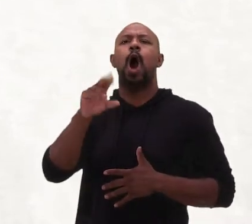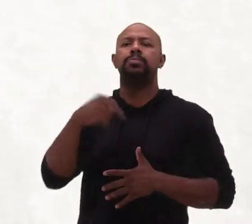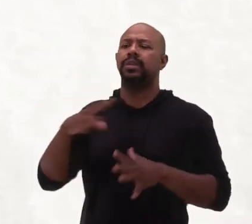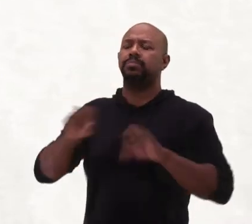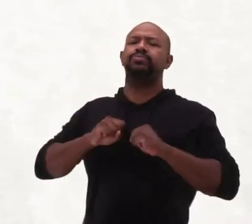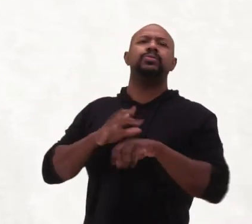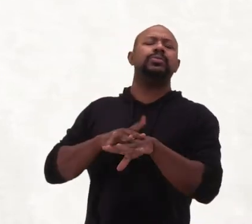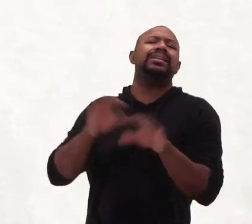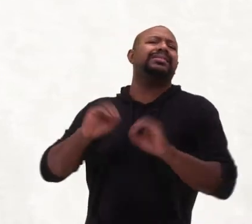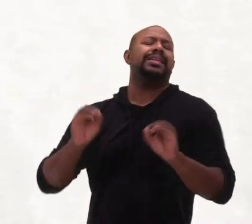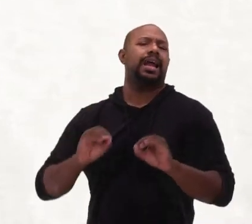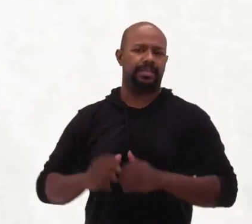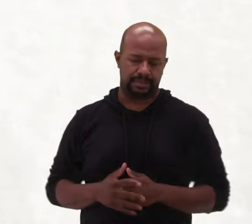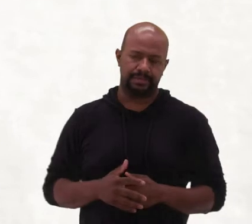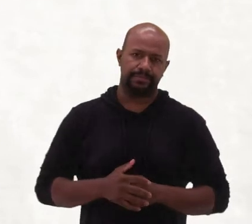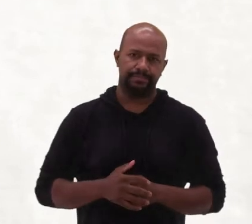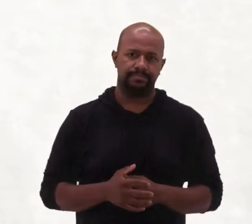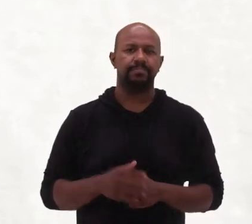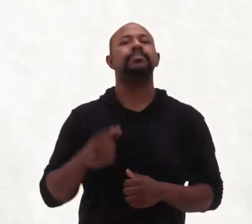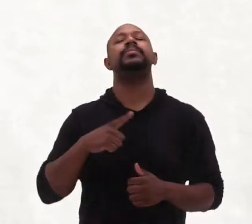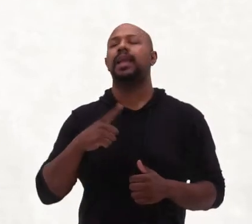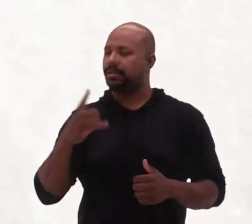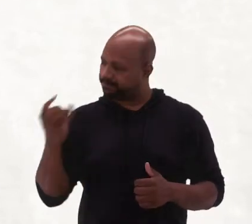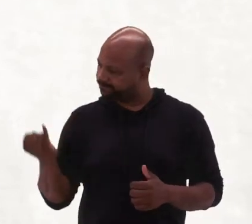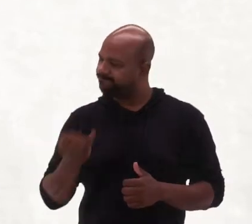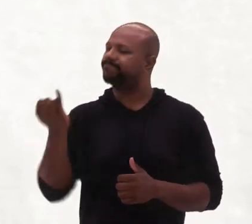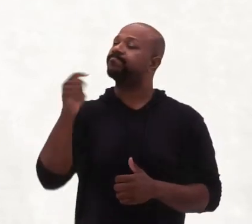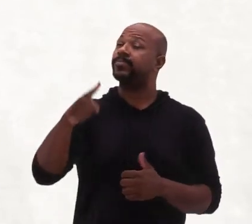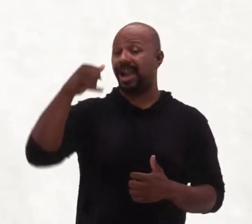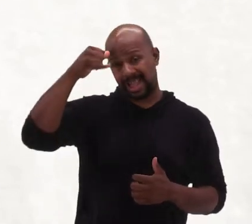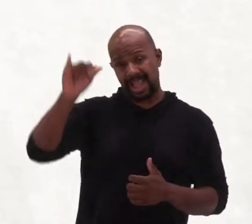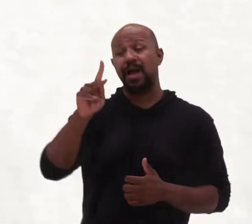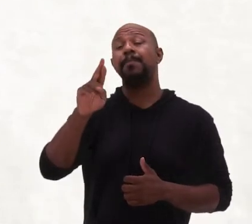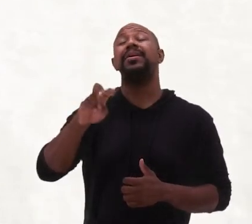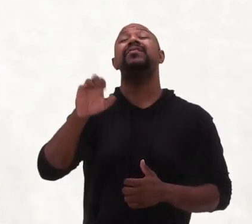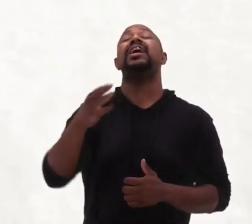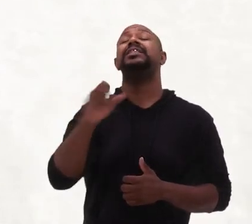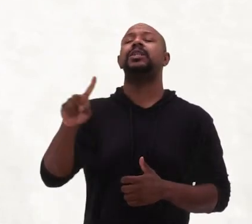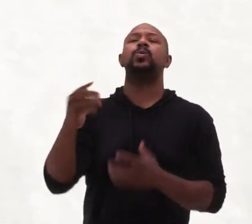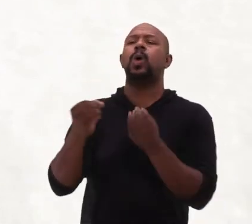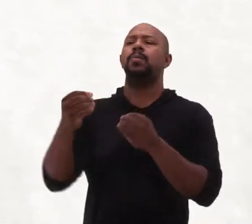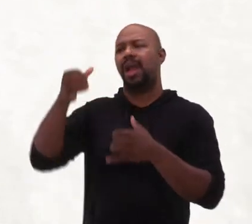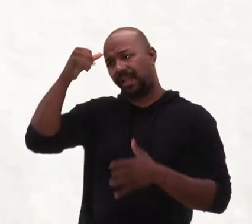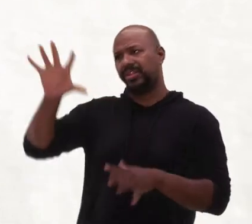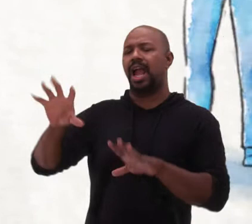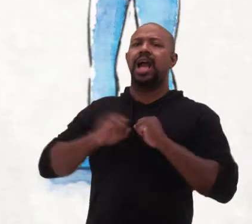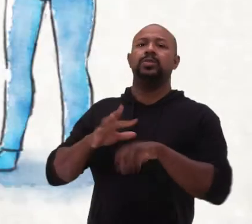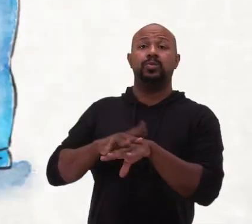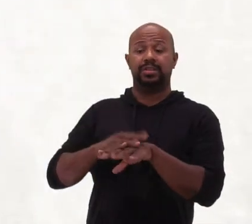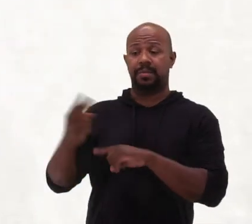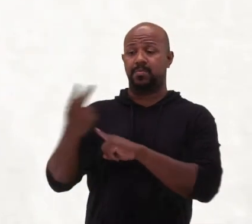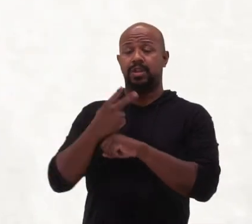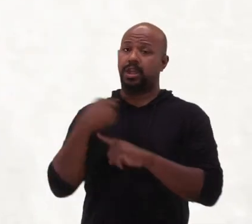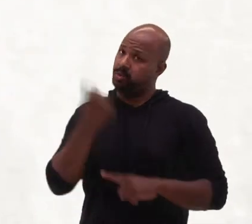doenças. Tem uma grande importância na prevenção das doenças e protege